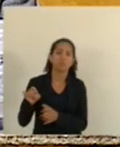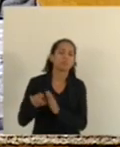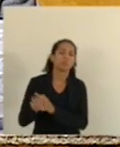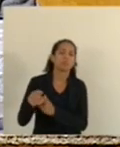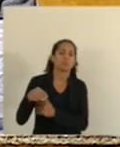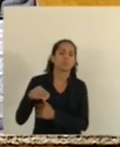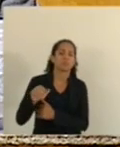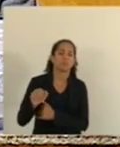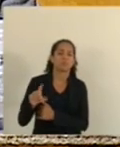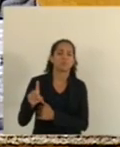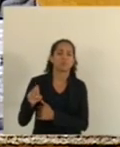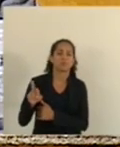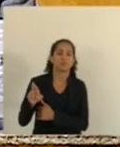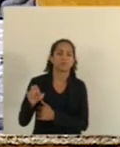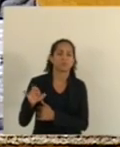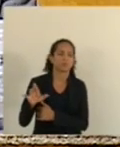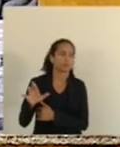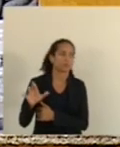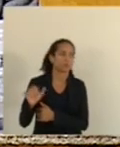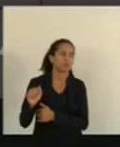Se ele concorda Fazer em conjunto